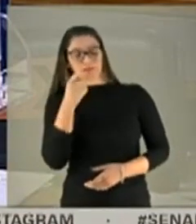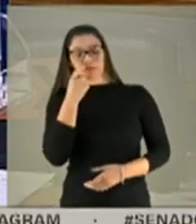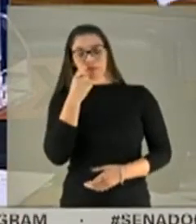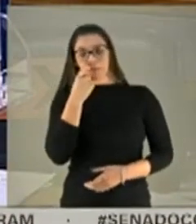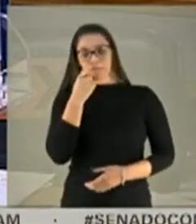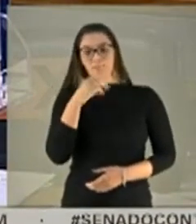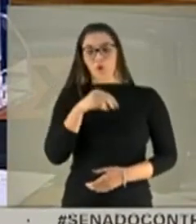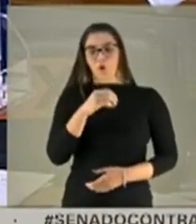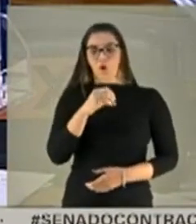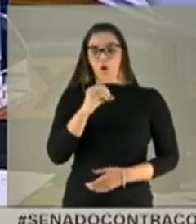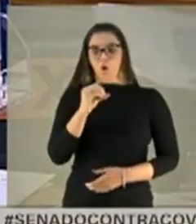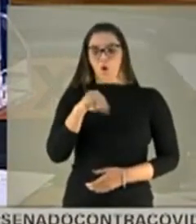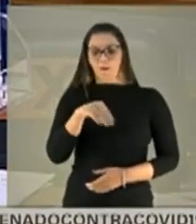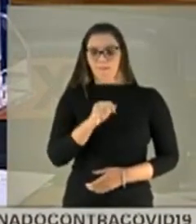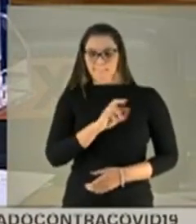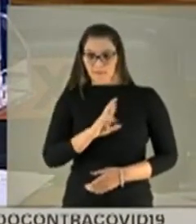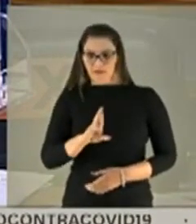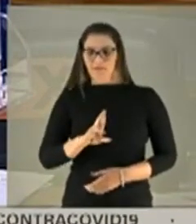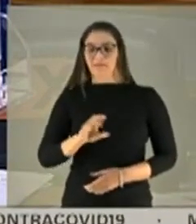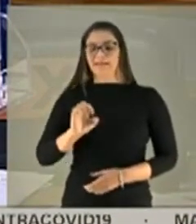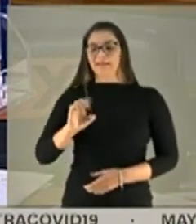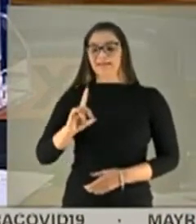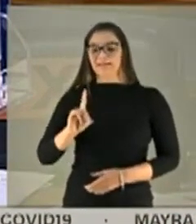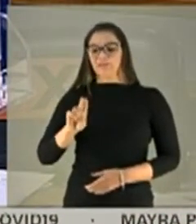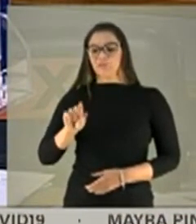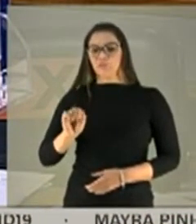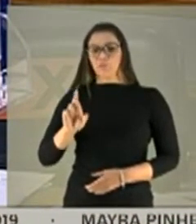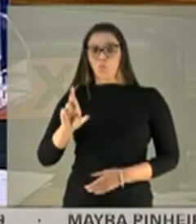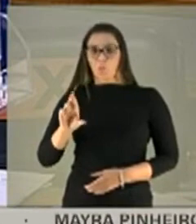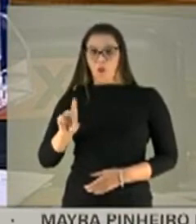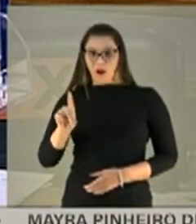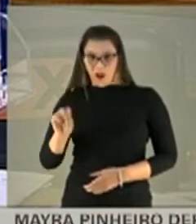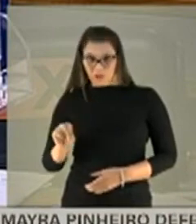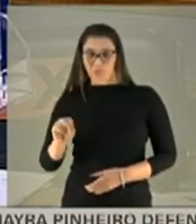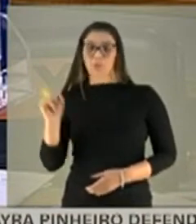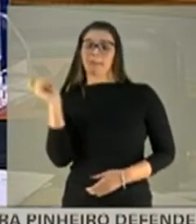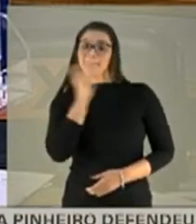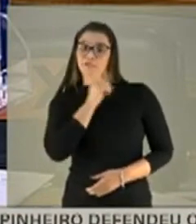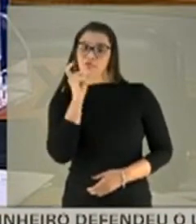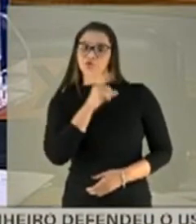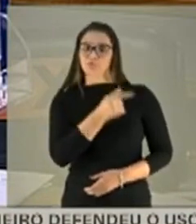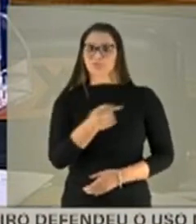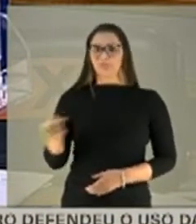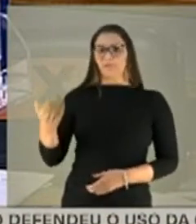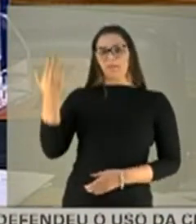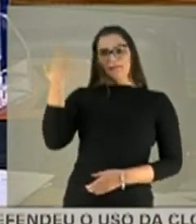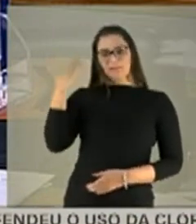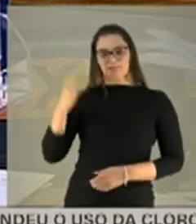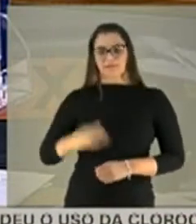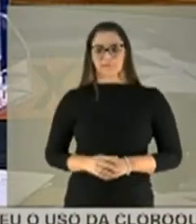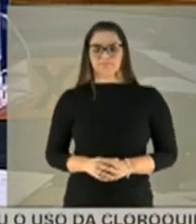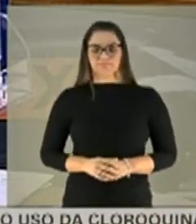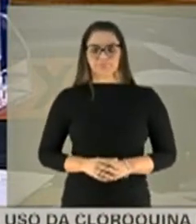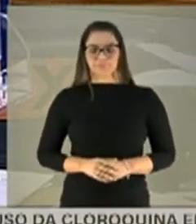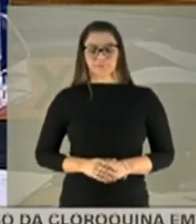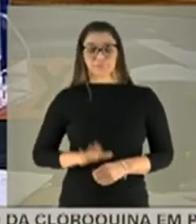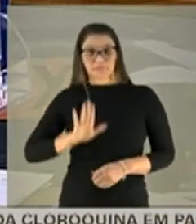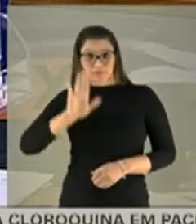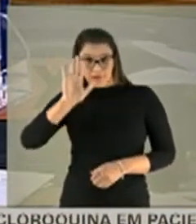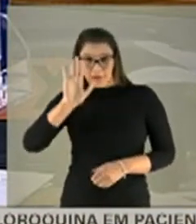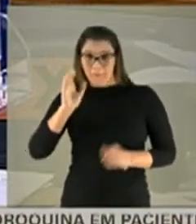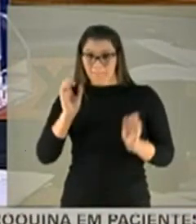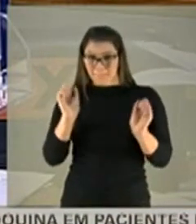relator, o senhor Eduardo Pazuello mentiu nessa comissão parlamentar de inquérito confirmada agora pela doutora Mayra. Senador, uma